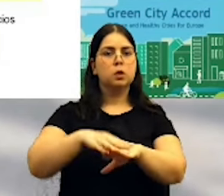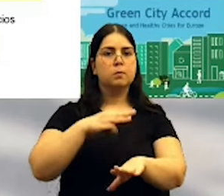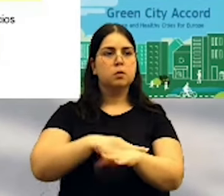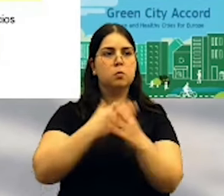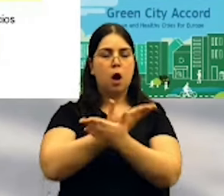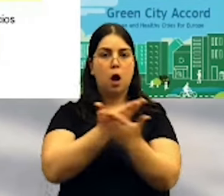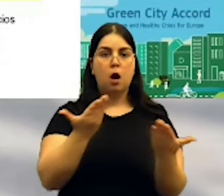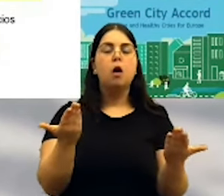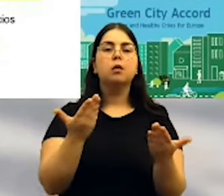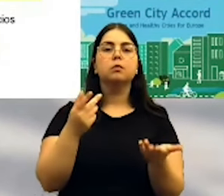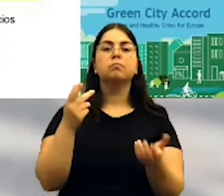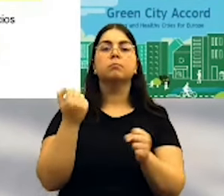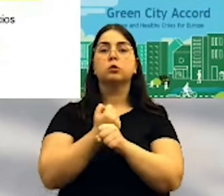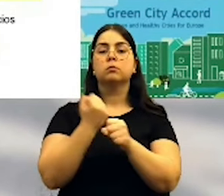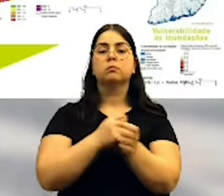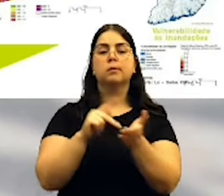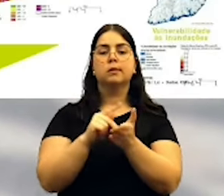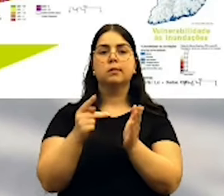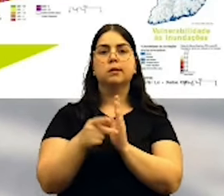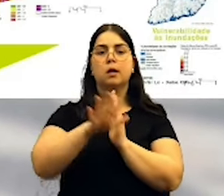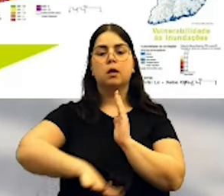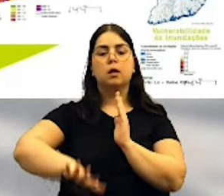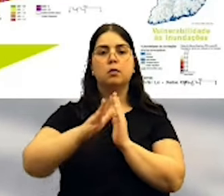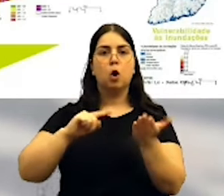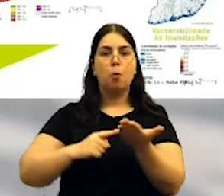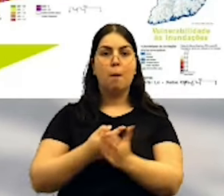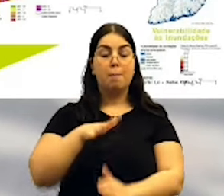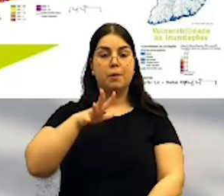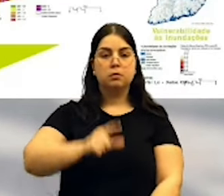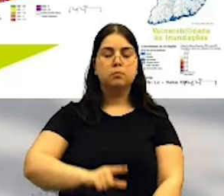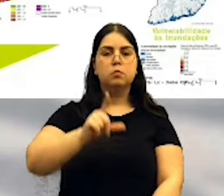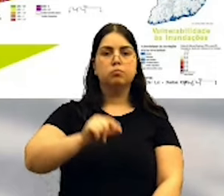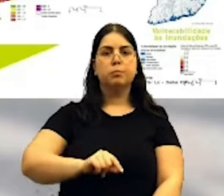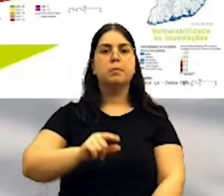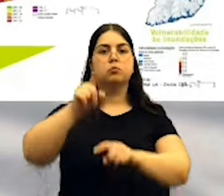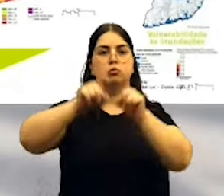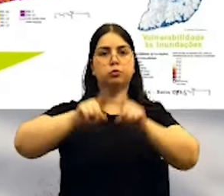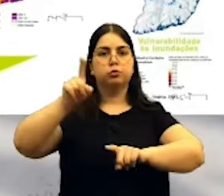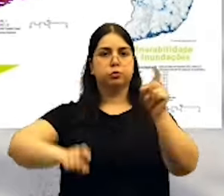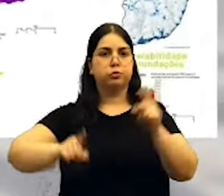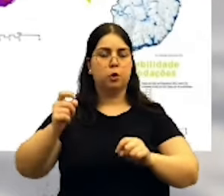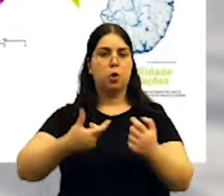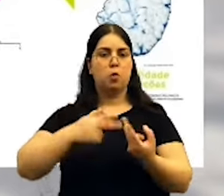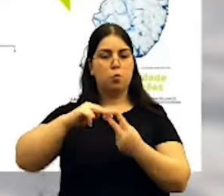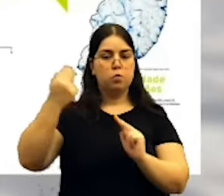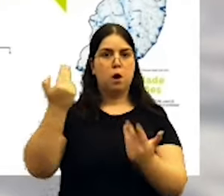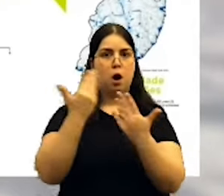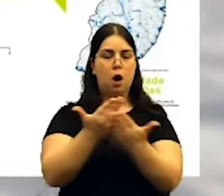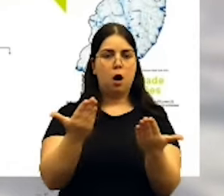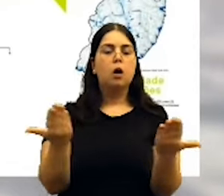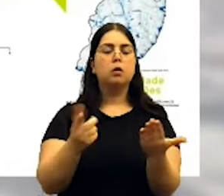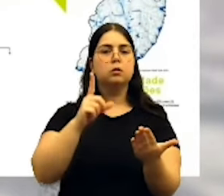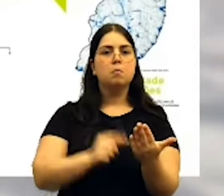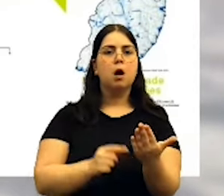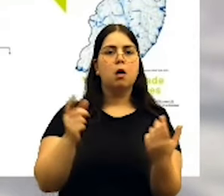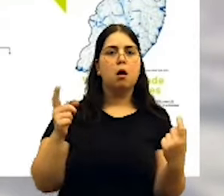também, e que é um trabalho técnico que tentou olhar para o mapa da cidade de Lisboa, para os dados abertos que o município disponibiliza, e cruzou